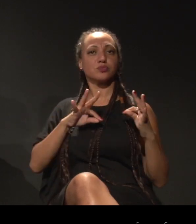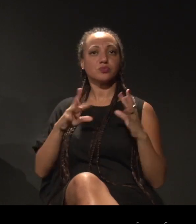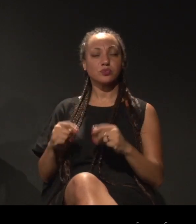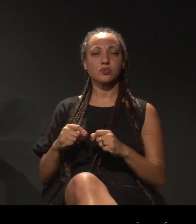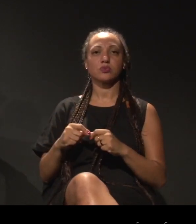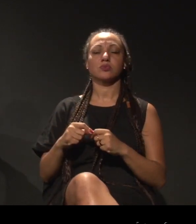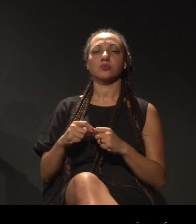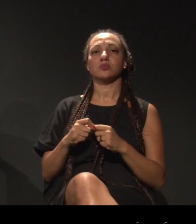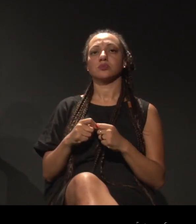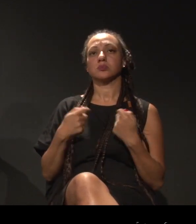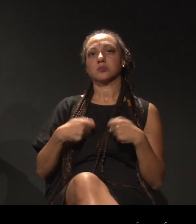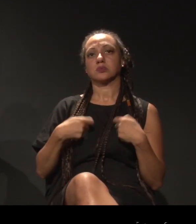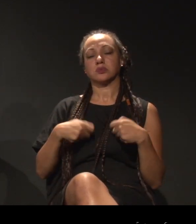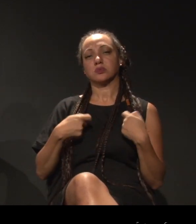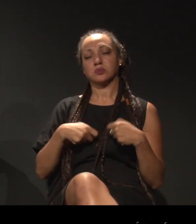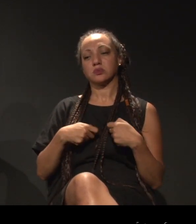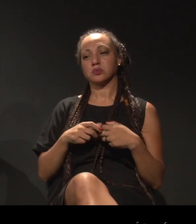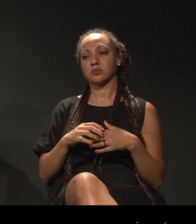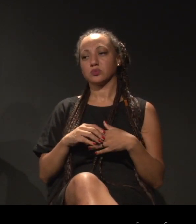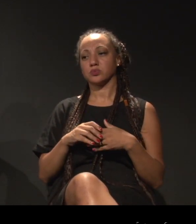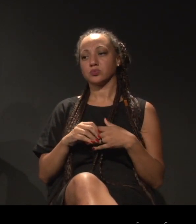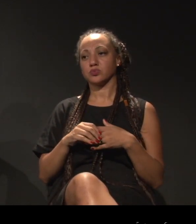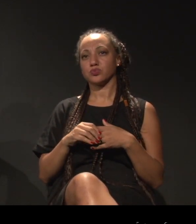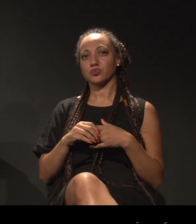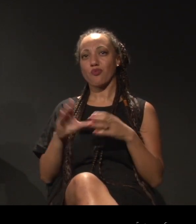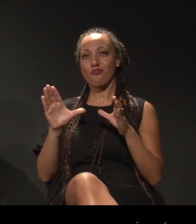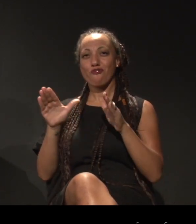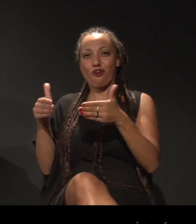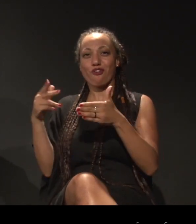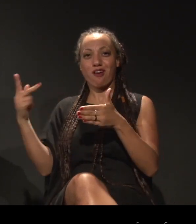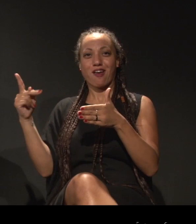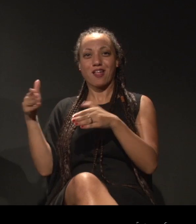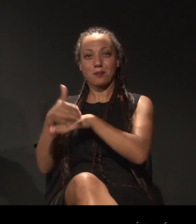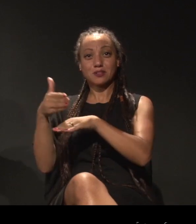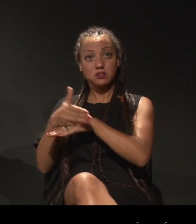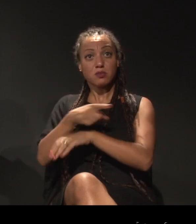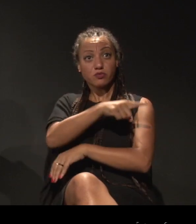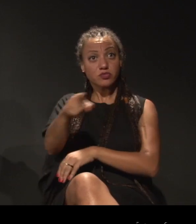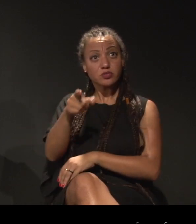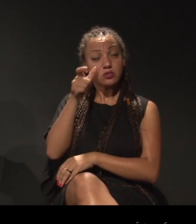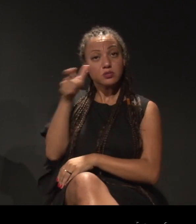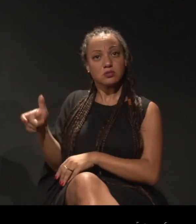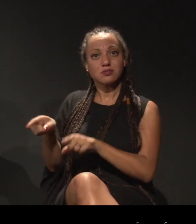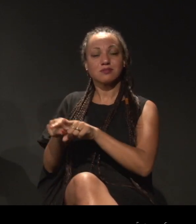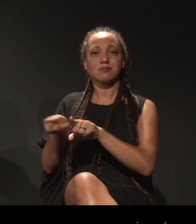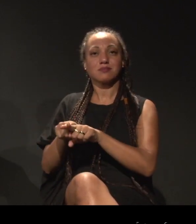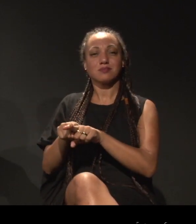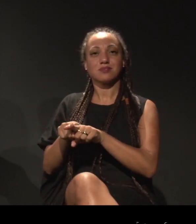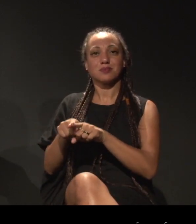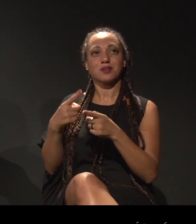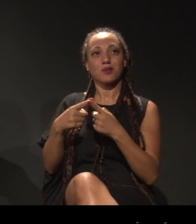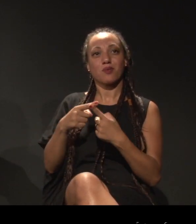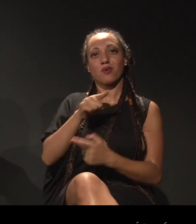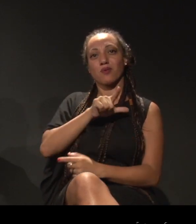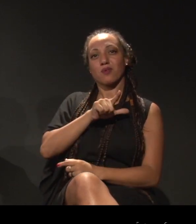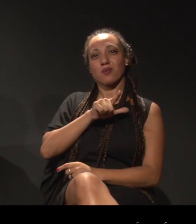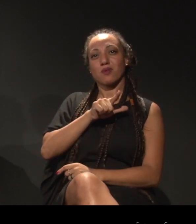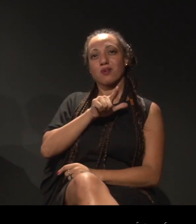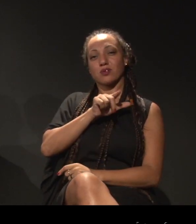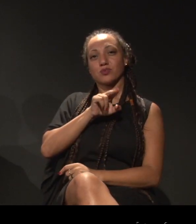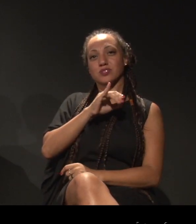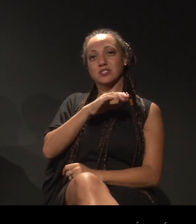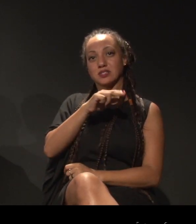o fórum que ela faz parte é de interesse geral, como disse a Luciane Ramos,